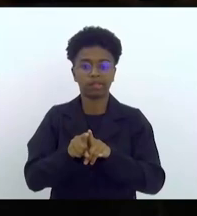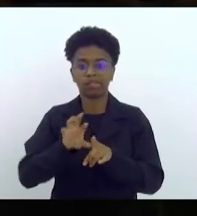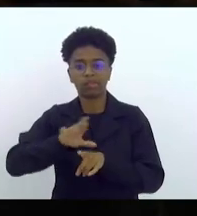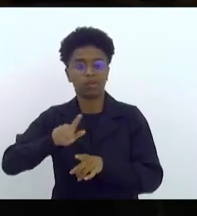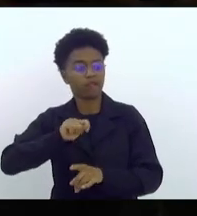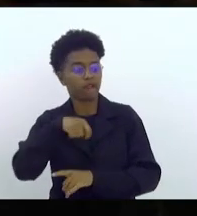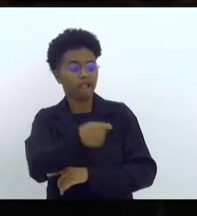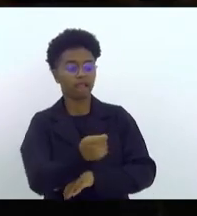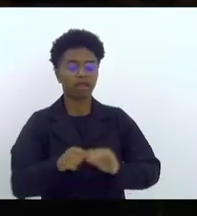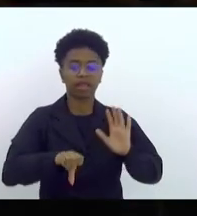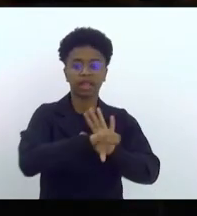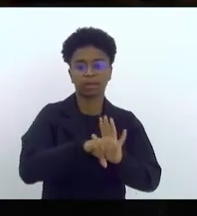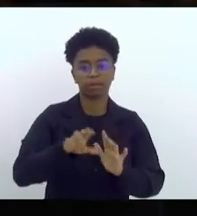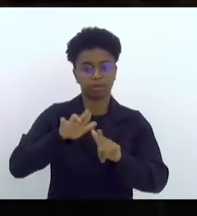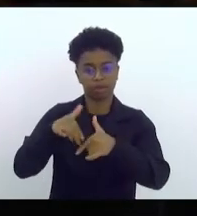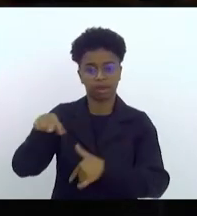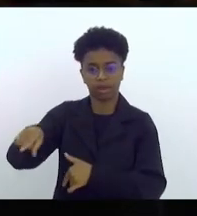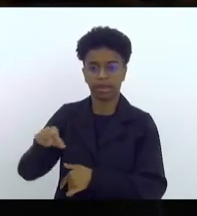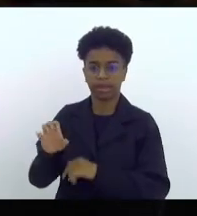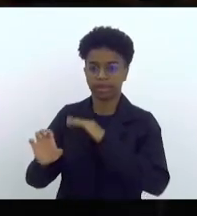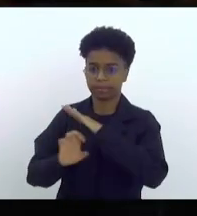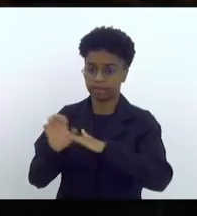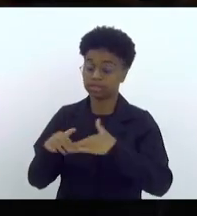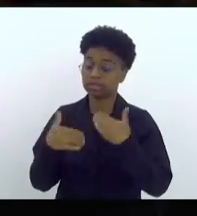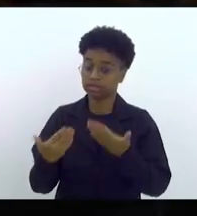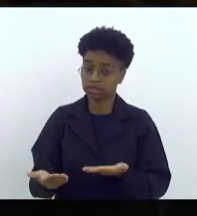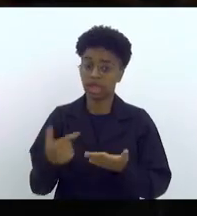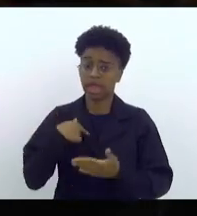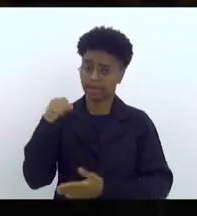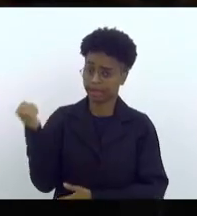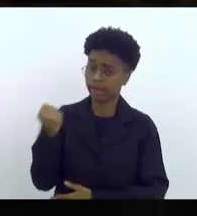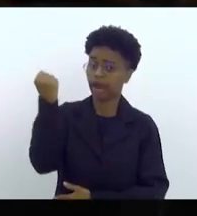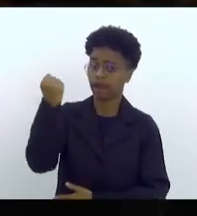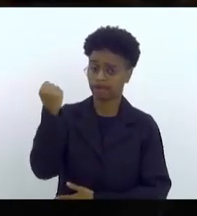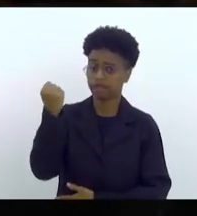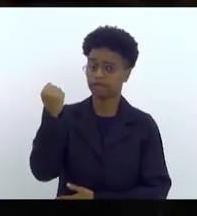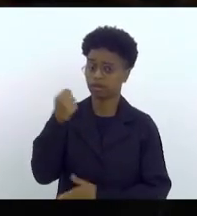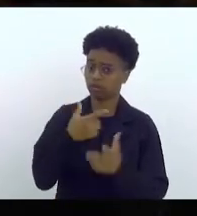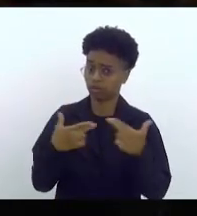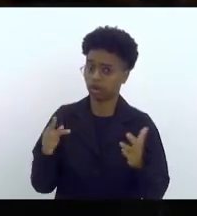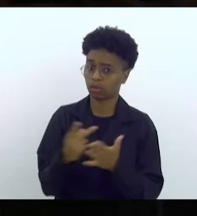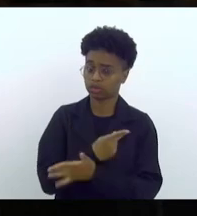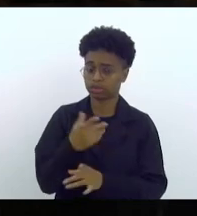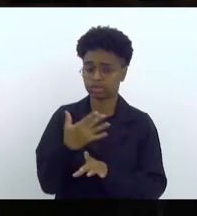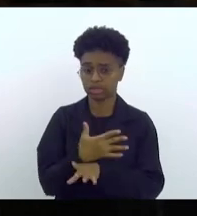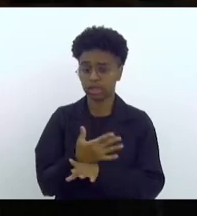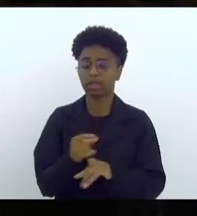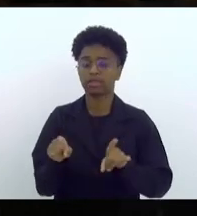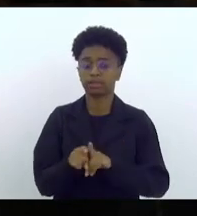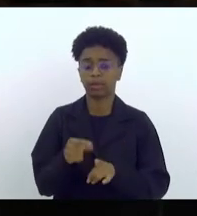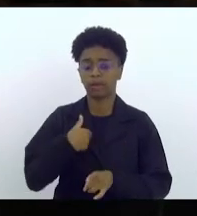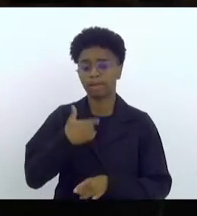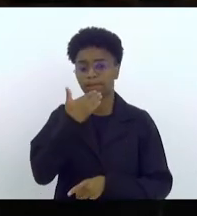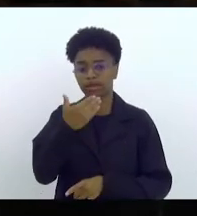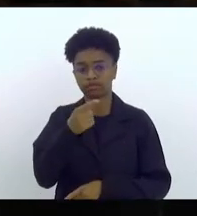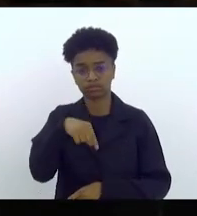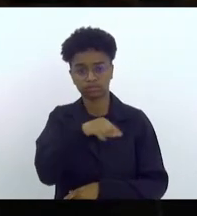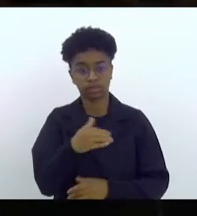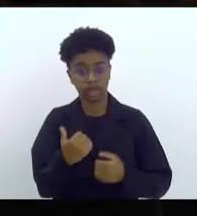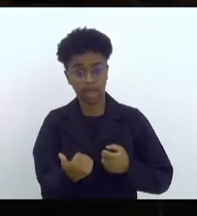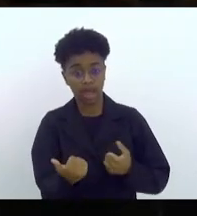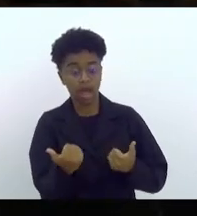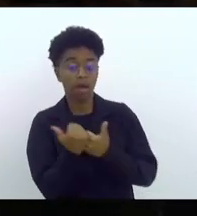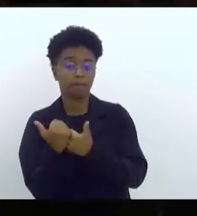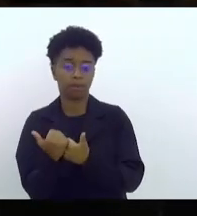por parte da CSN. Então, é muito grave o que acontece na cidade e peço o apoio dos meus padres para que a gente possa